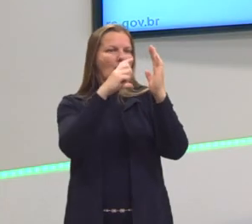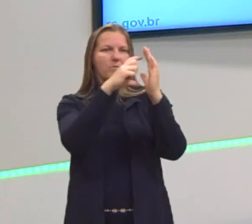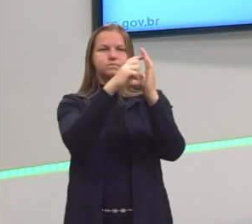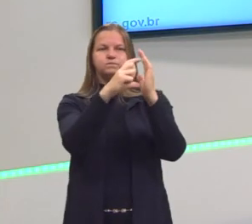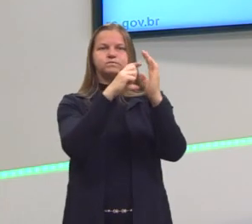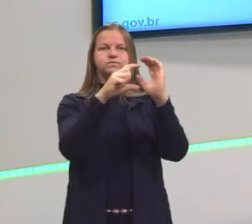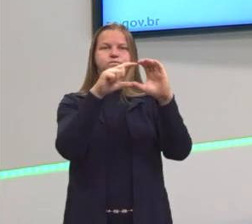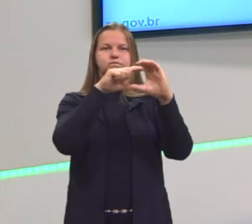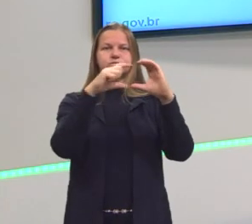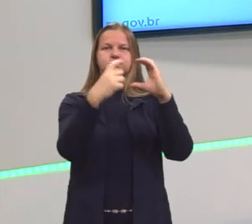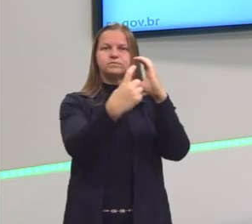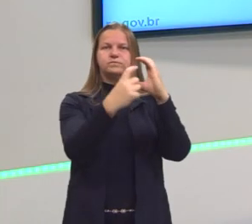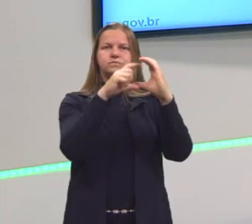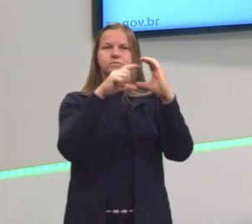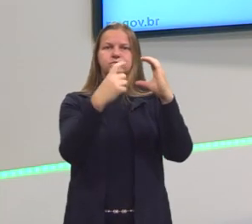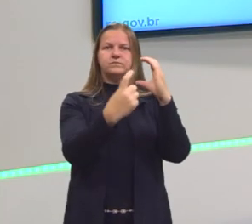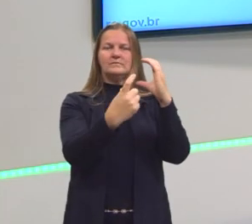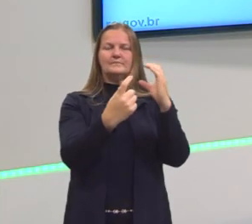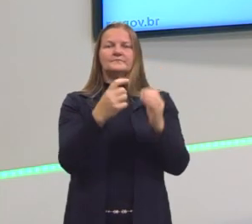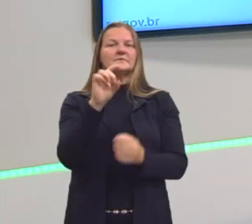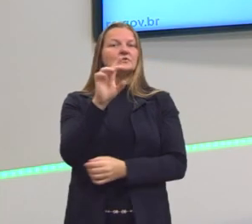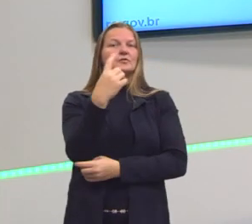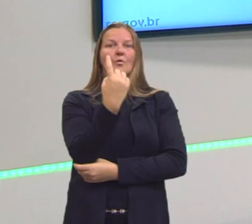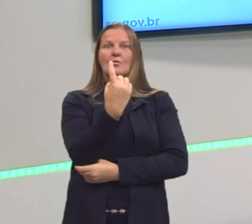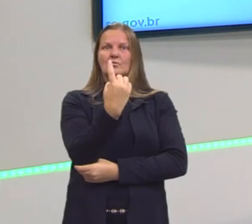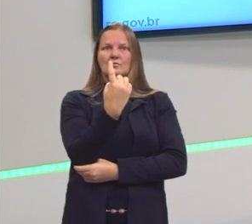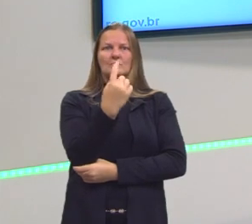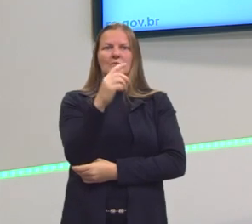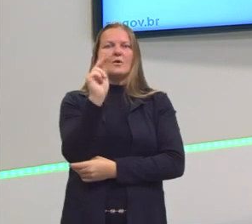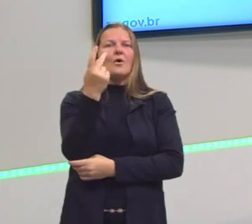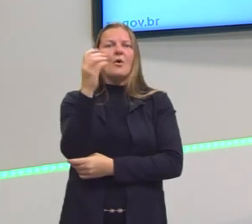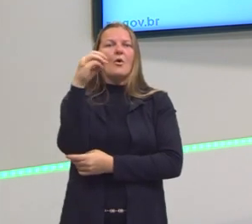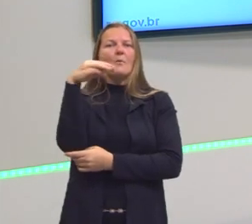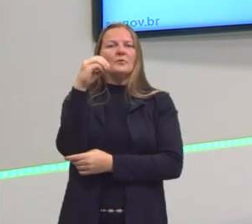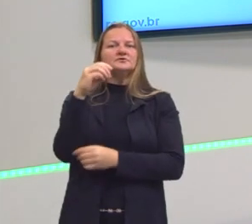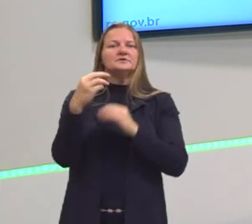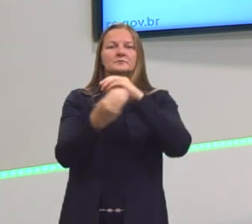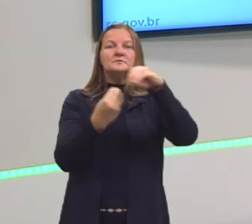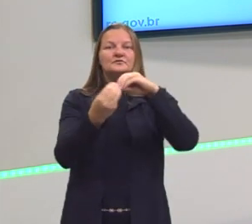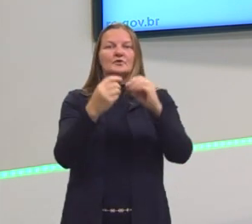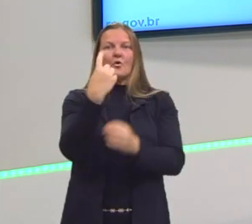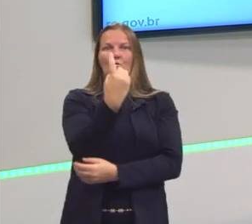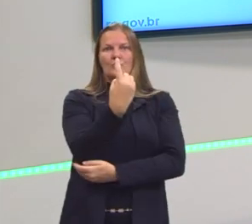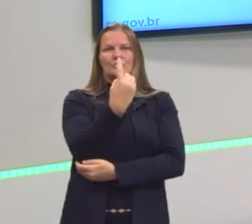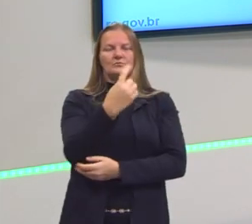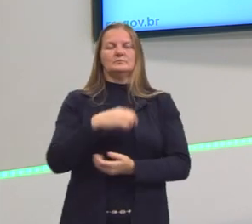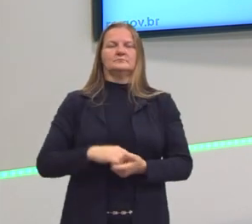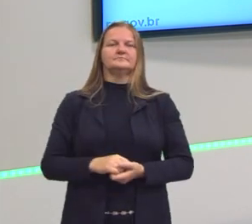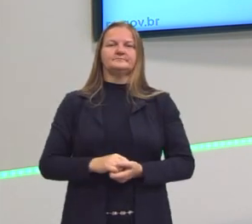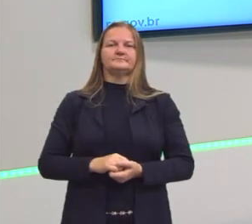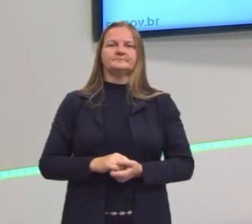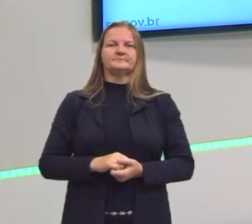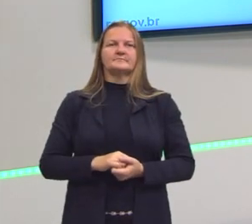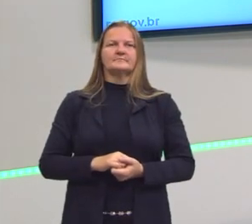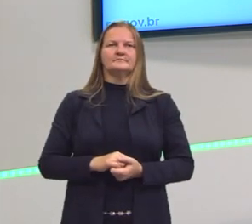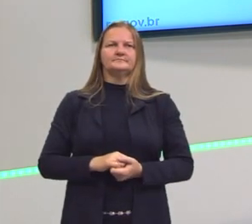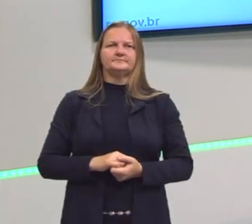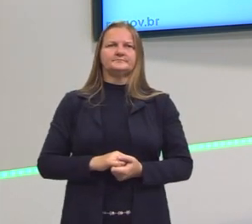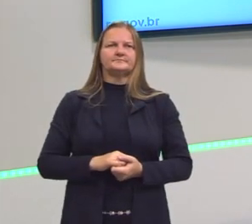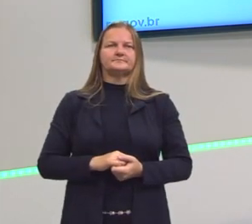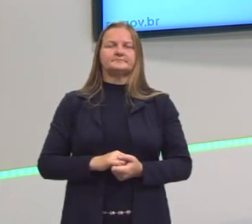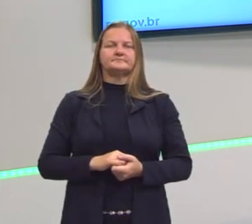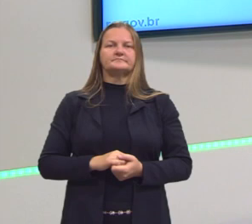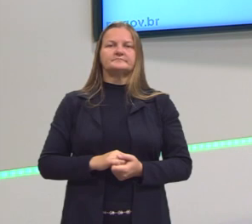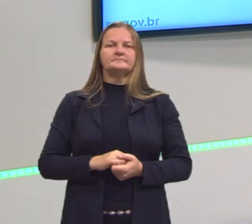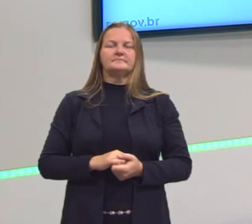Lá da aula de misturas heterogêneas e homogêneas, a homogênea é que tem apenas uma fase. E